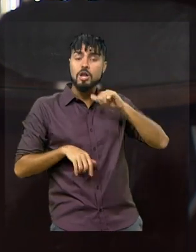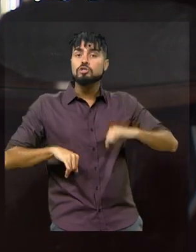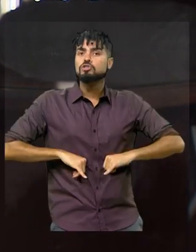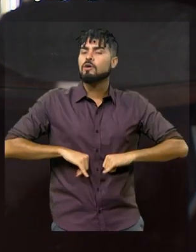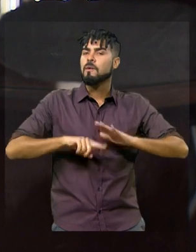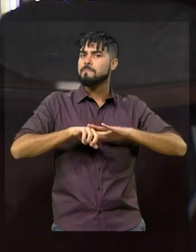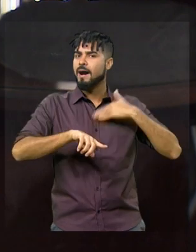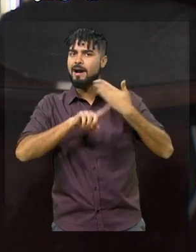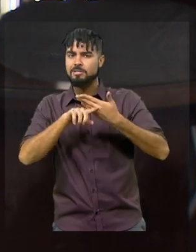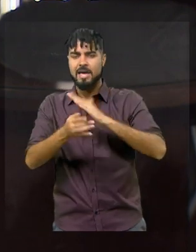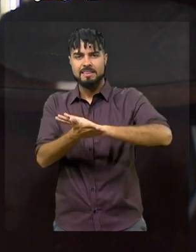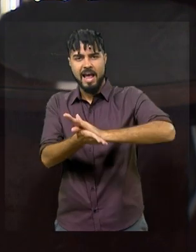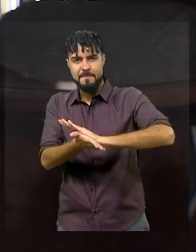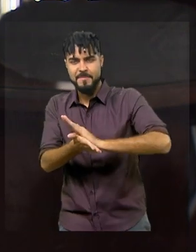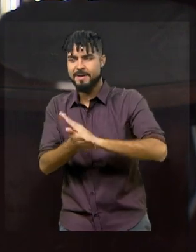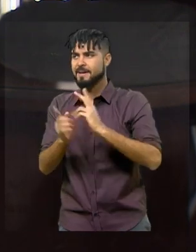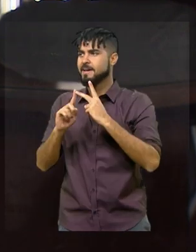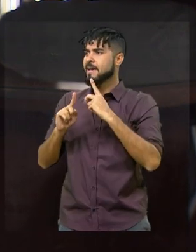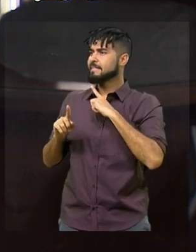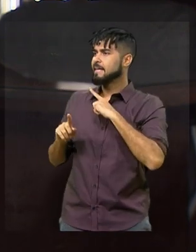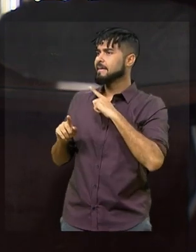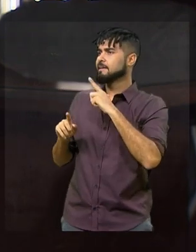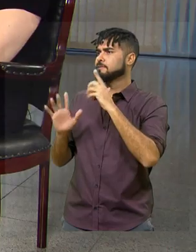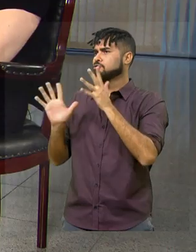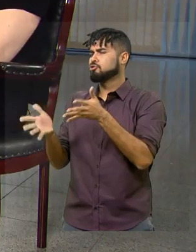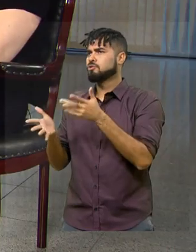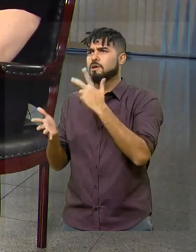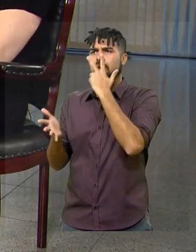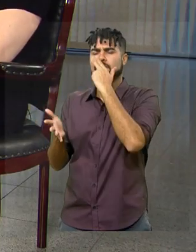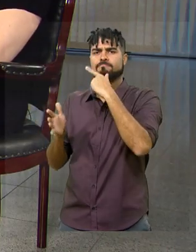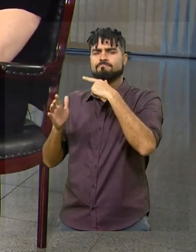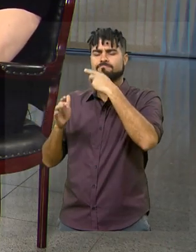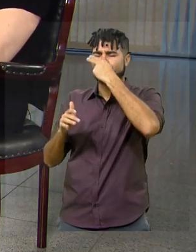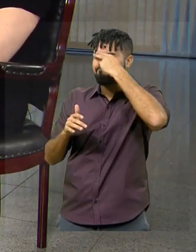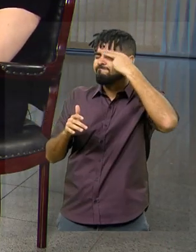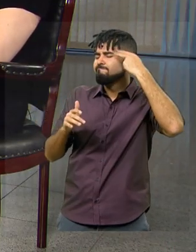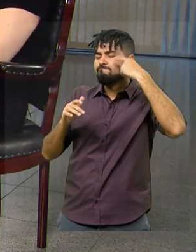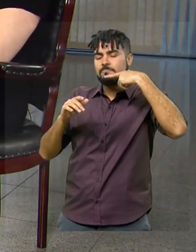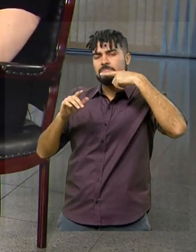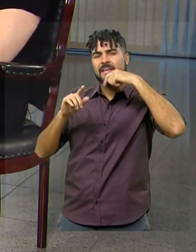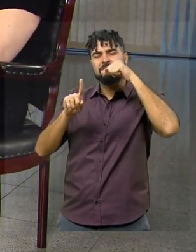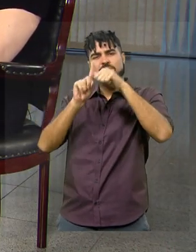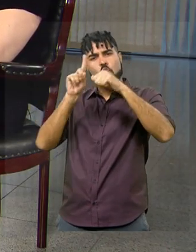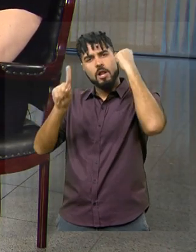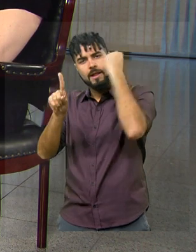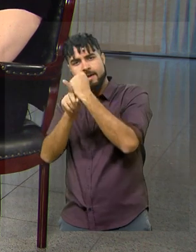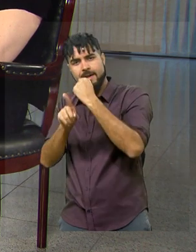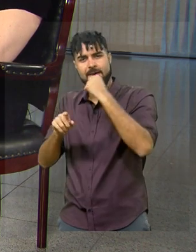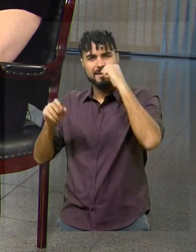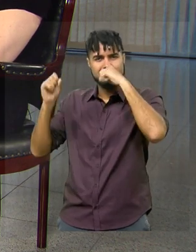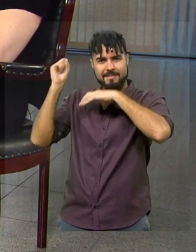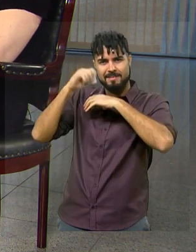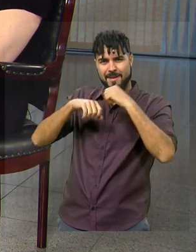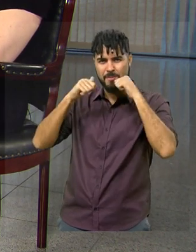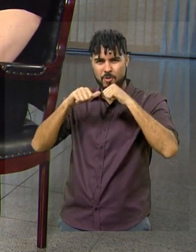Nós somos discriminadas, nós temos uma grande mancha, que é a violência contra a mulher, que nos assusta e que não dá